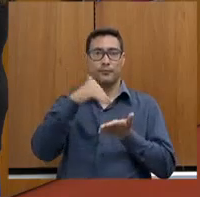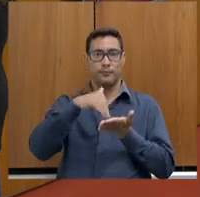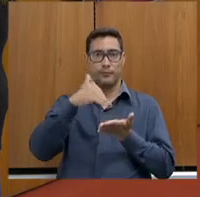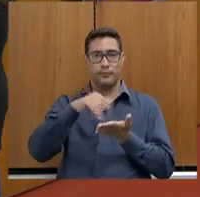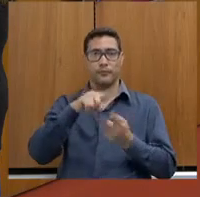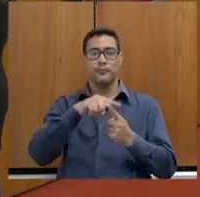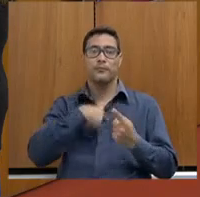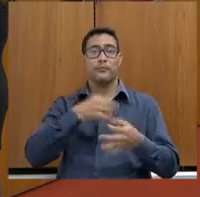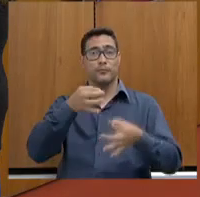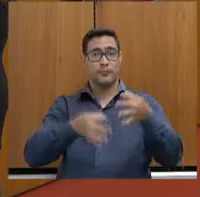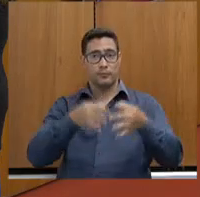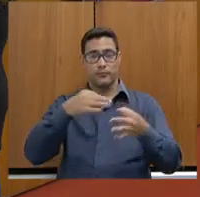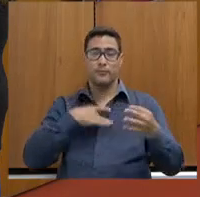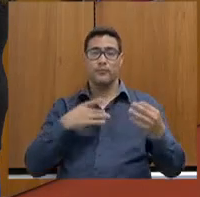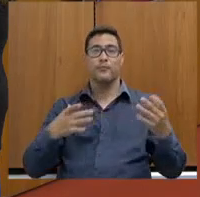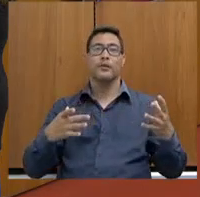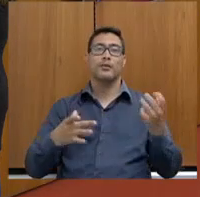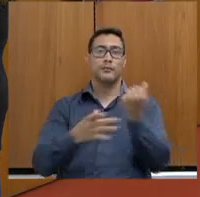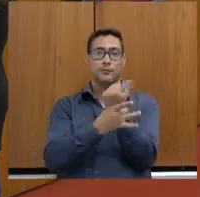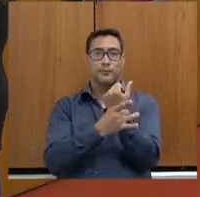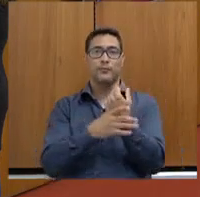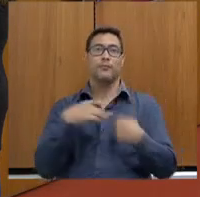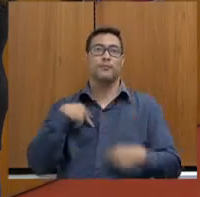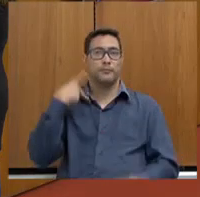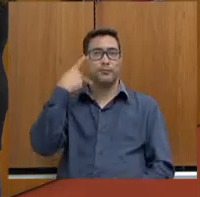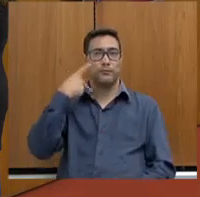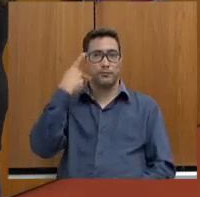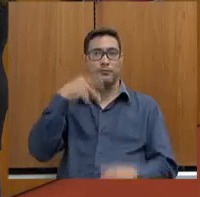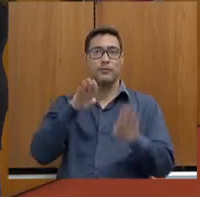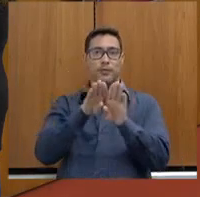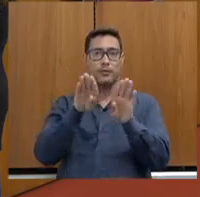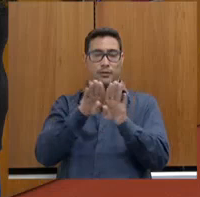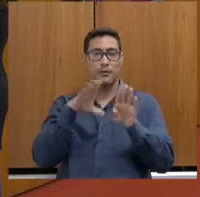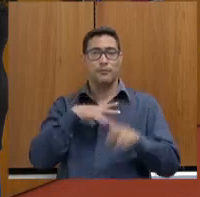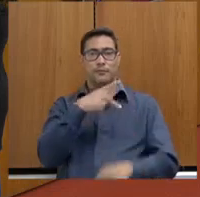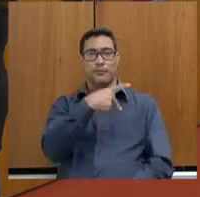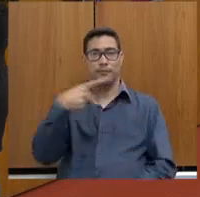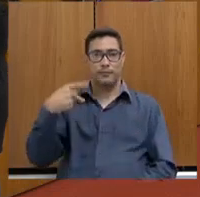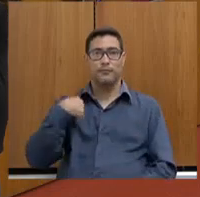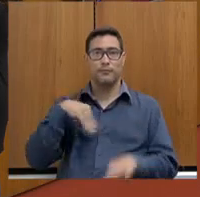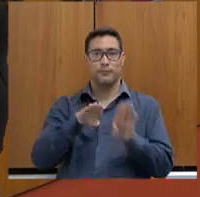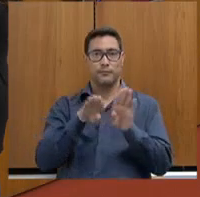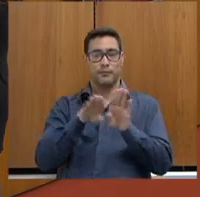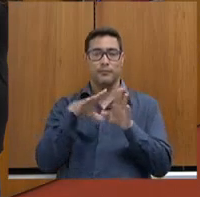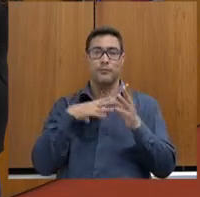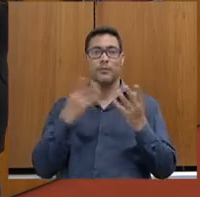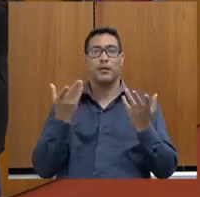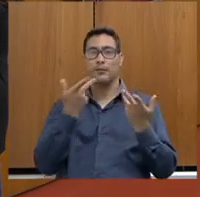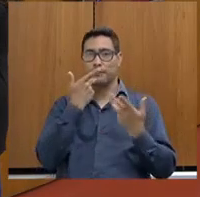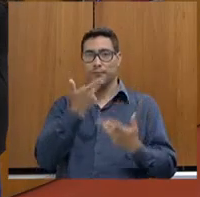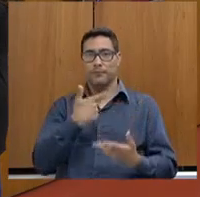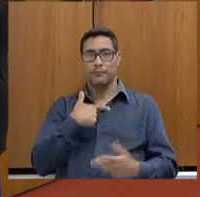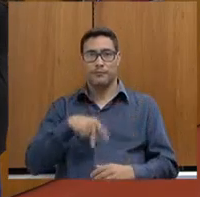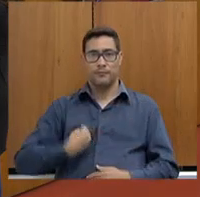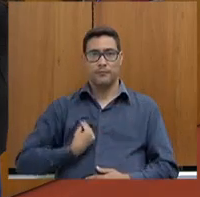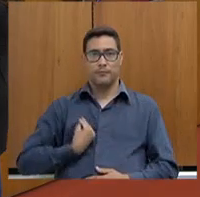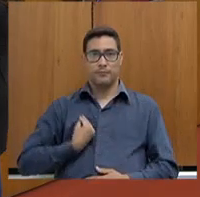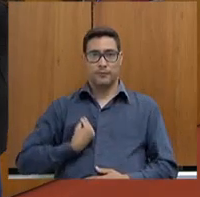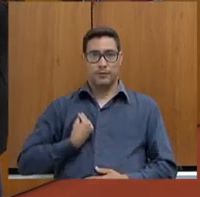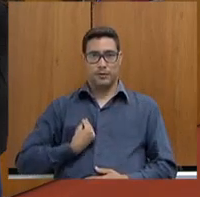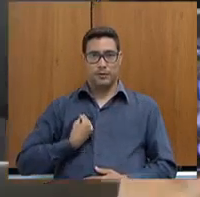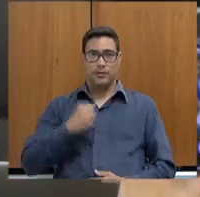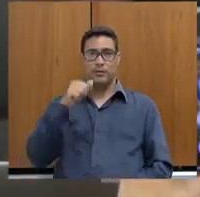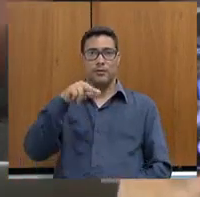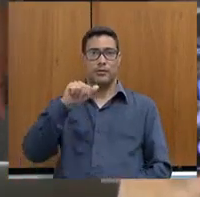Segurança Pública. A presidência também gostaria de registrar a presença da